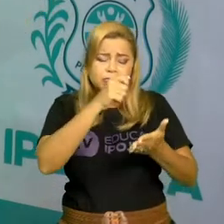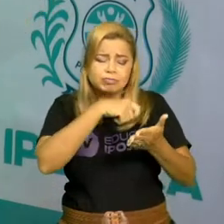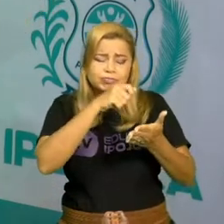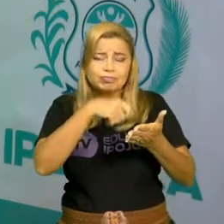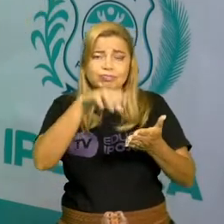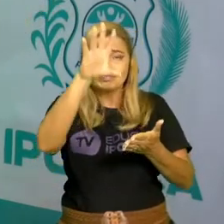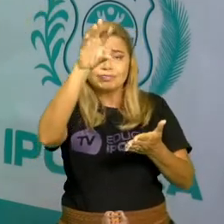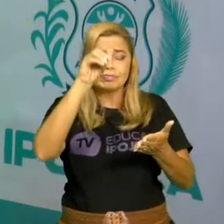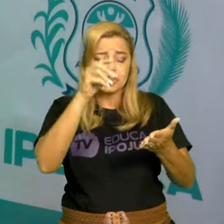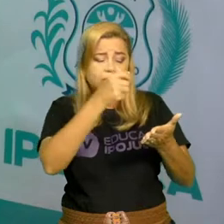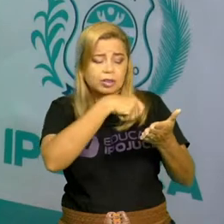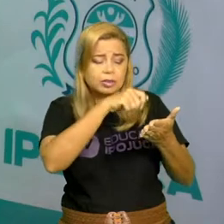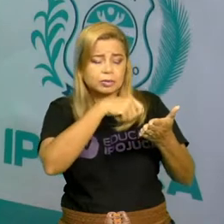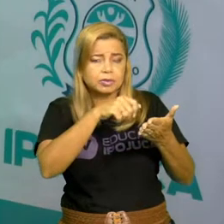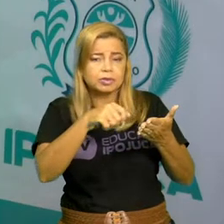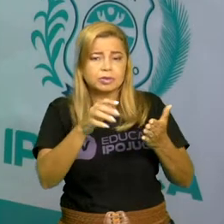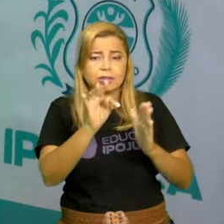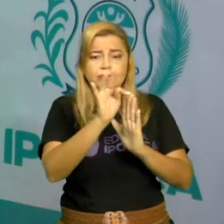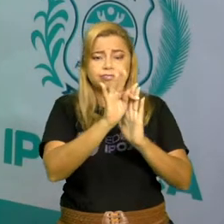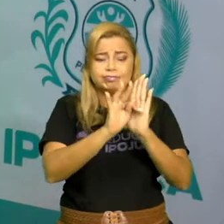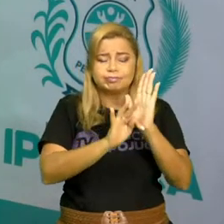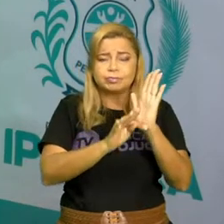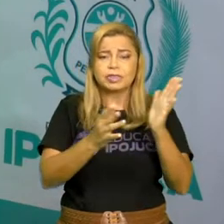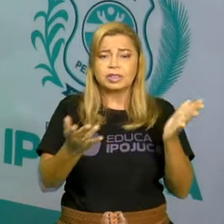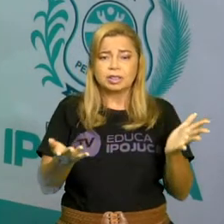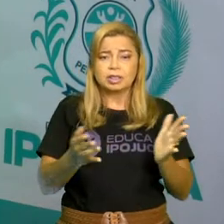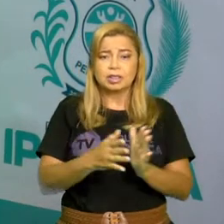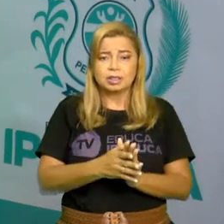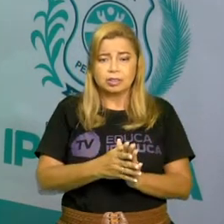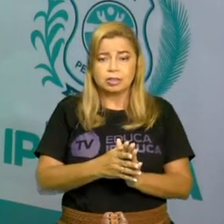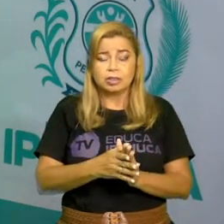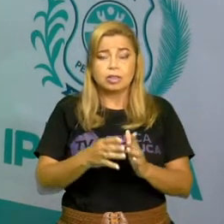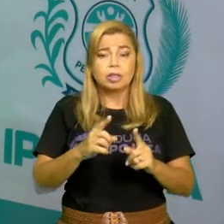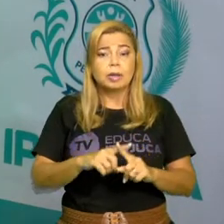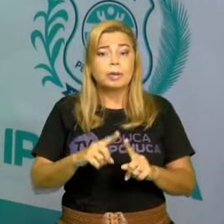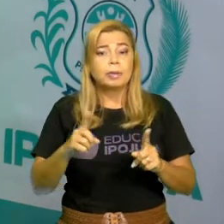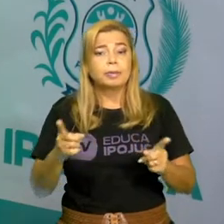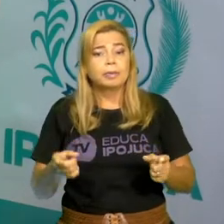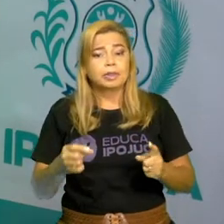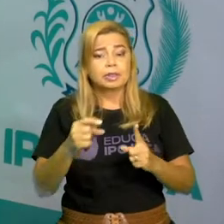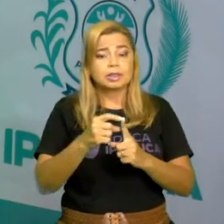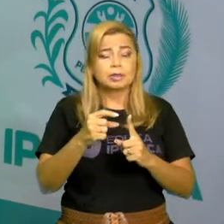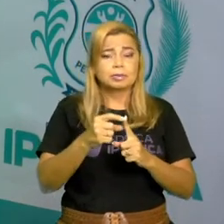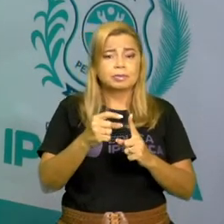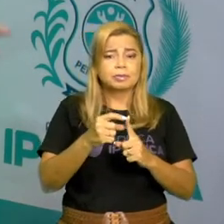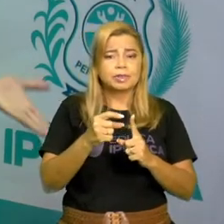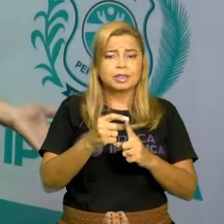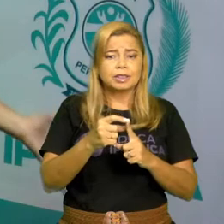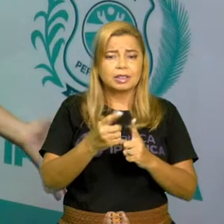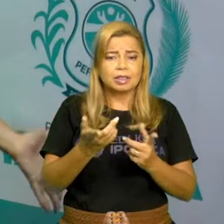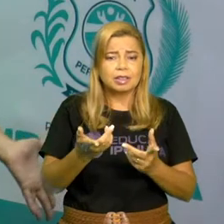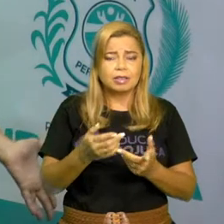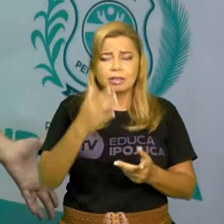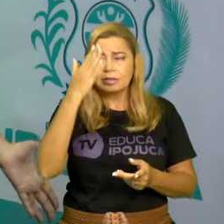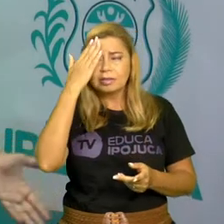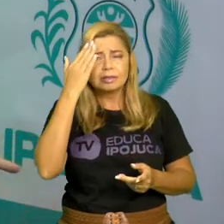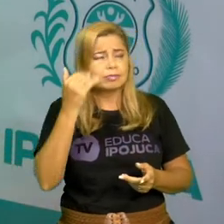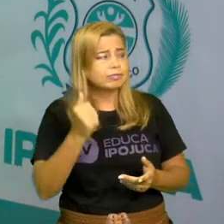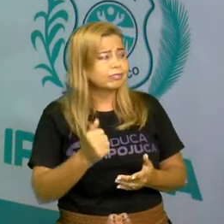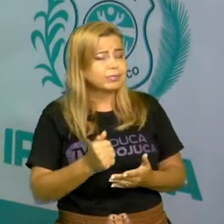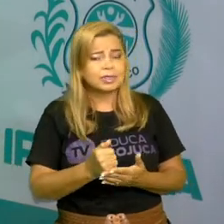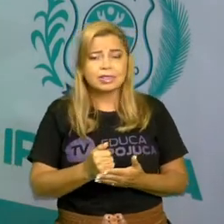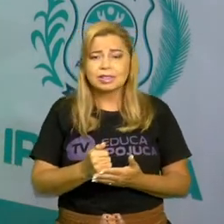texto e colocando uma palavra. E essa palavra tem que ter uma coerência com aquilo que você está escrevendo.